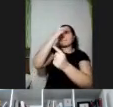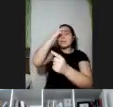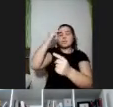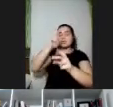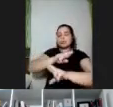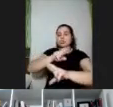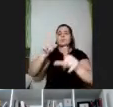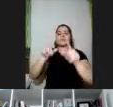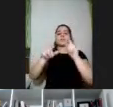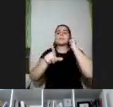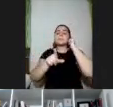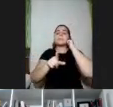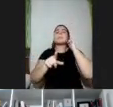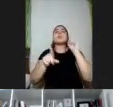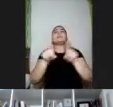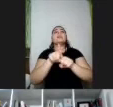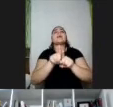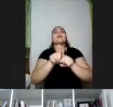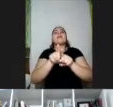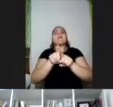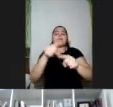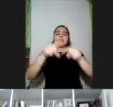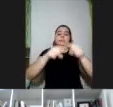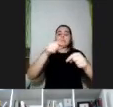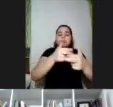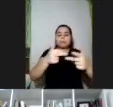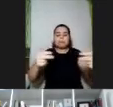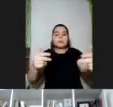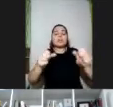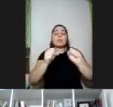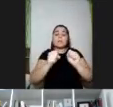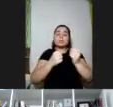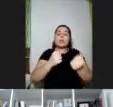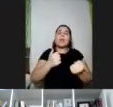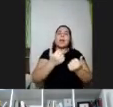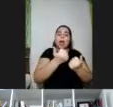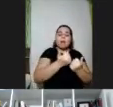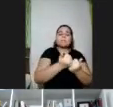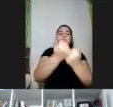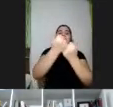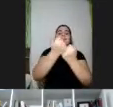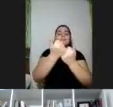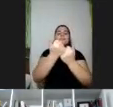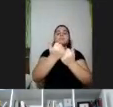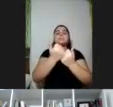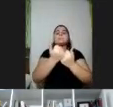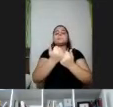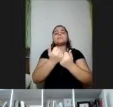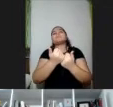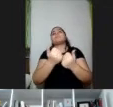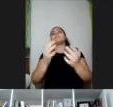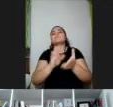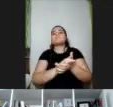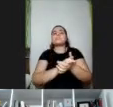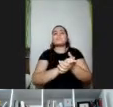equipamentos e serviços que possam auxiliar que, ainda assim, aquelas questões que demandam ainda um